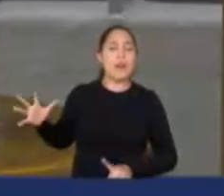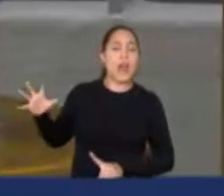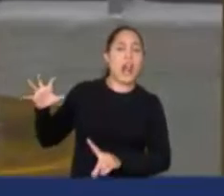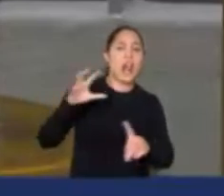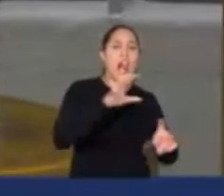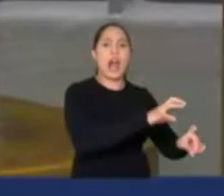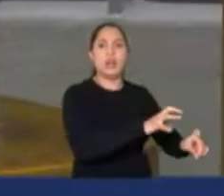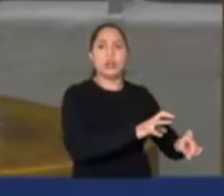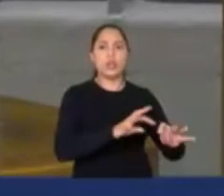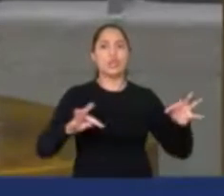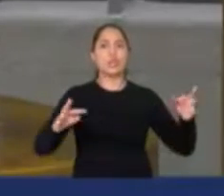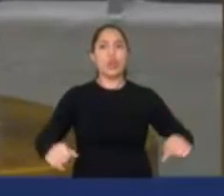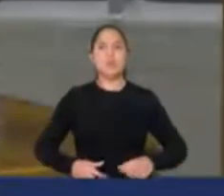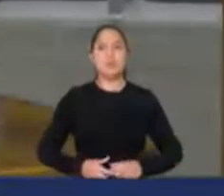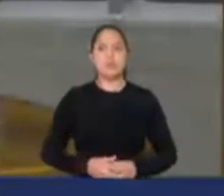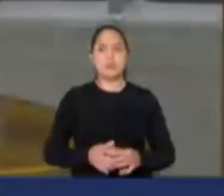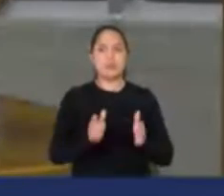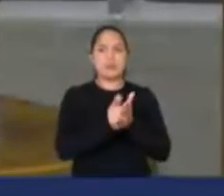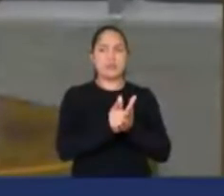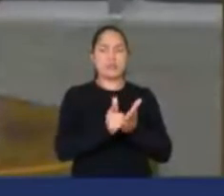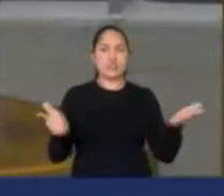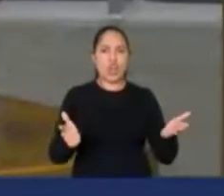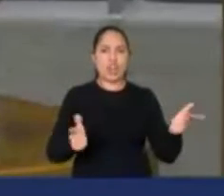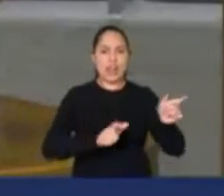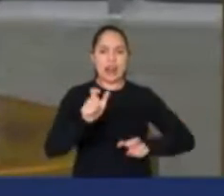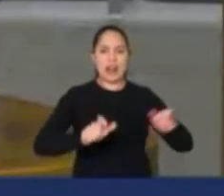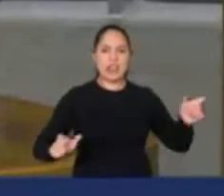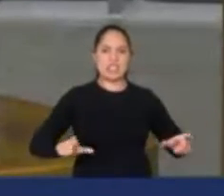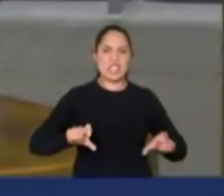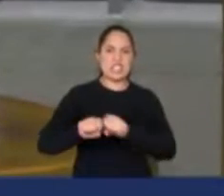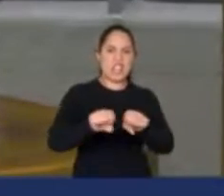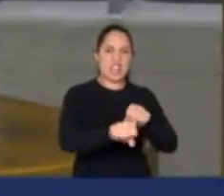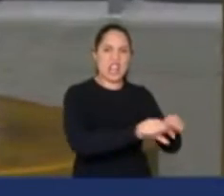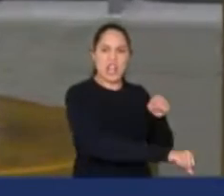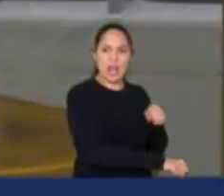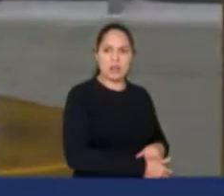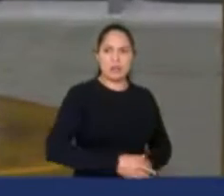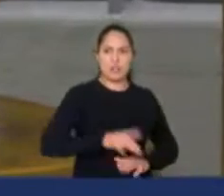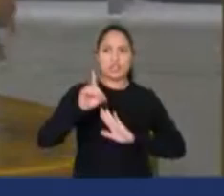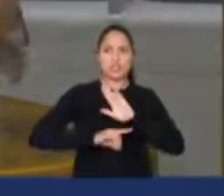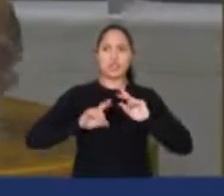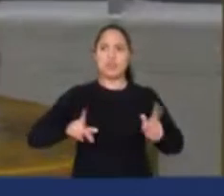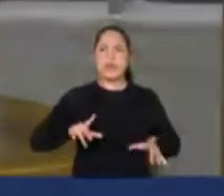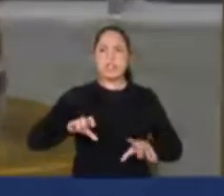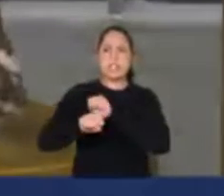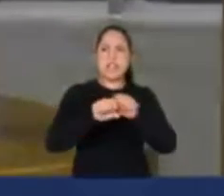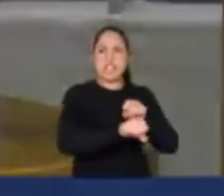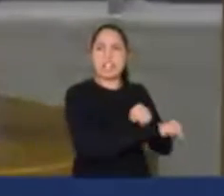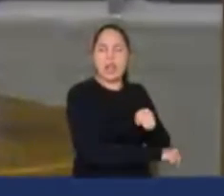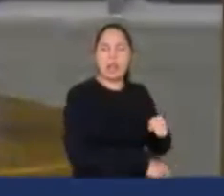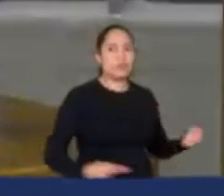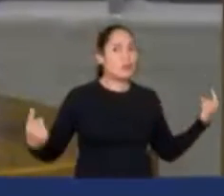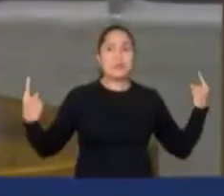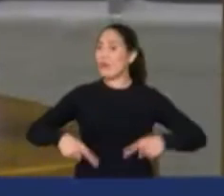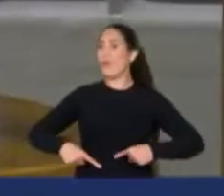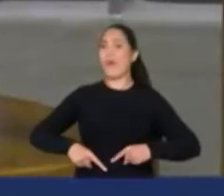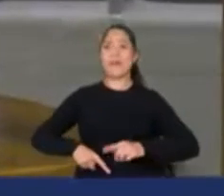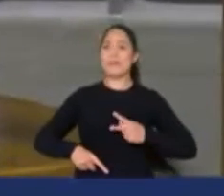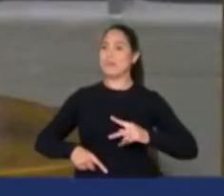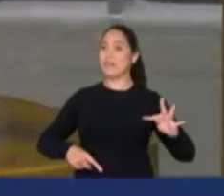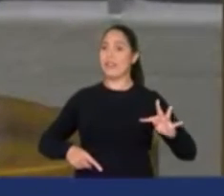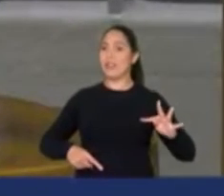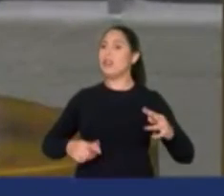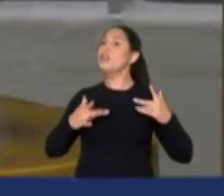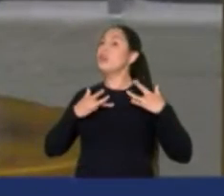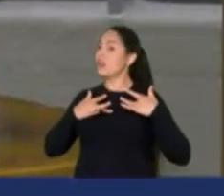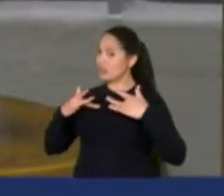atacar jornalistas, para atacar defensores de direitos humanos. Não é só contra o PT, e eu quero aqui deixar minha solidariedade